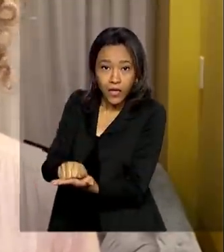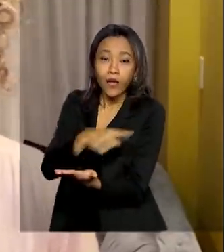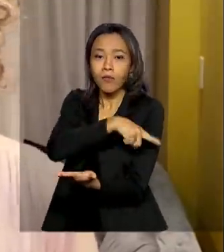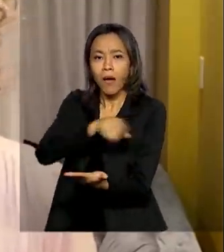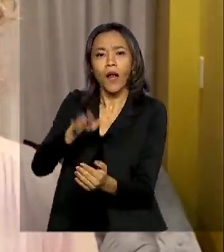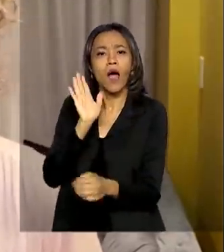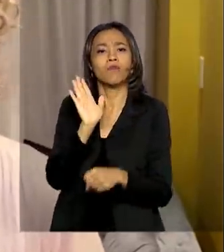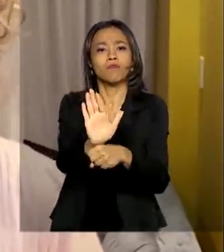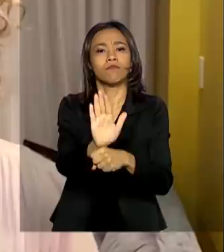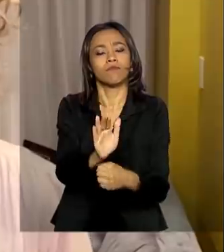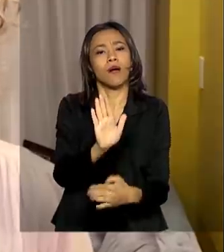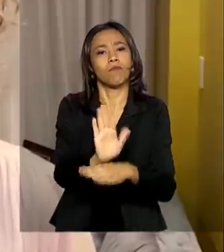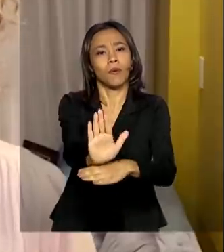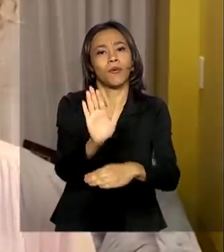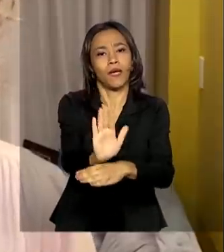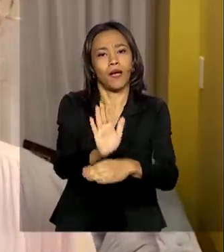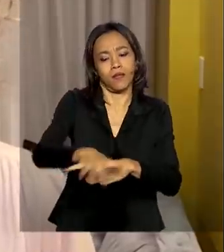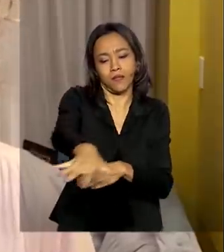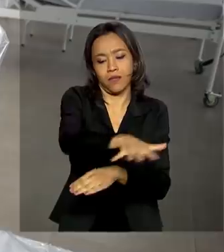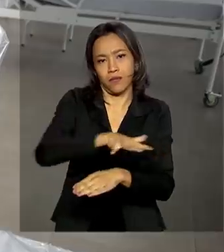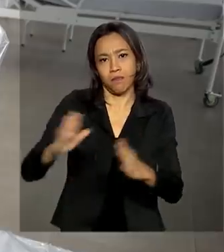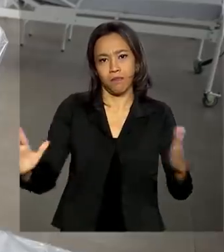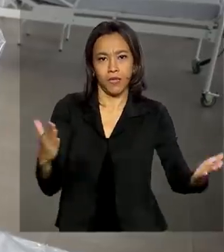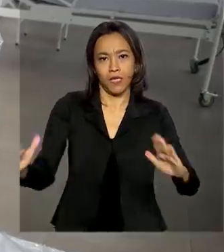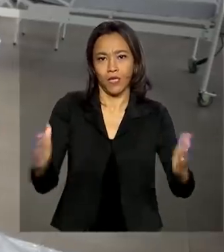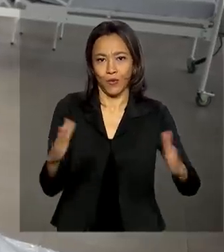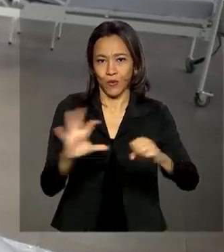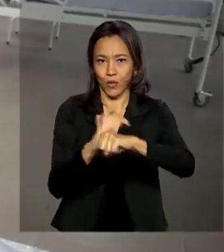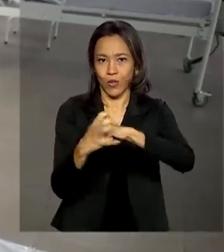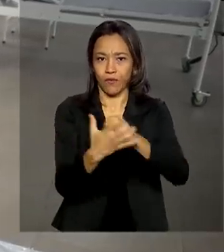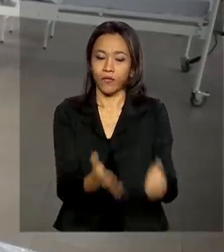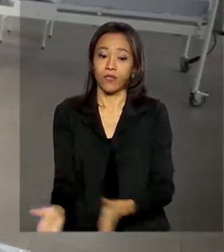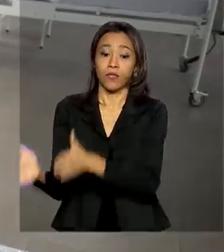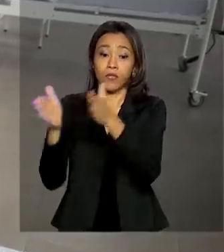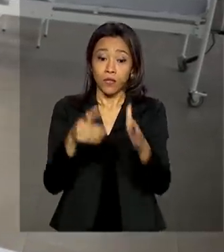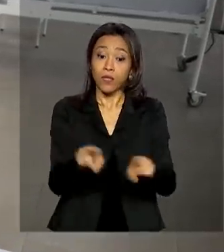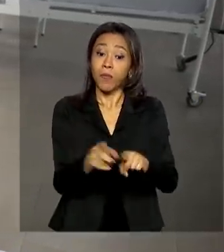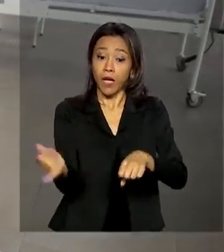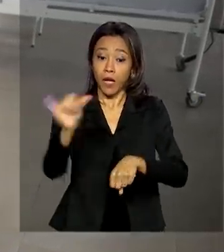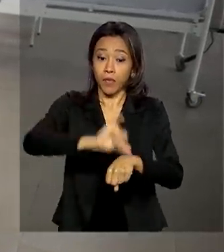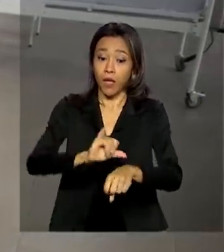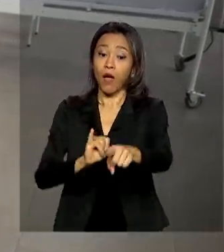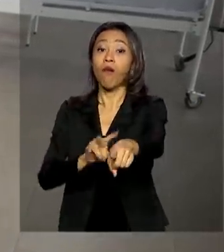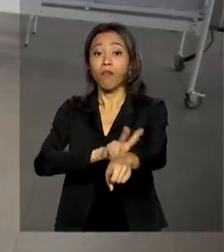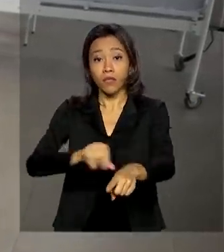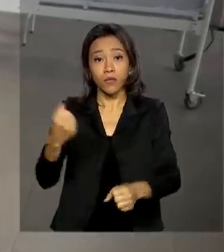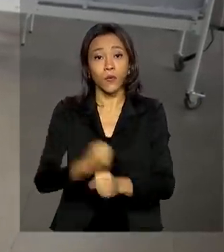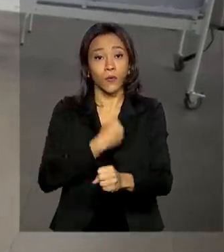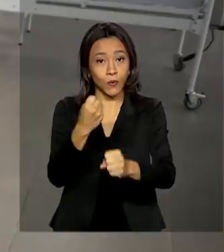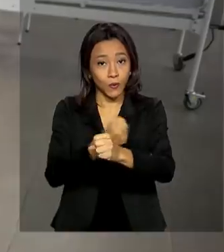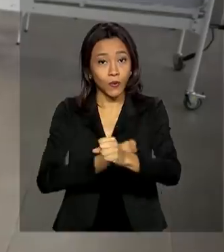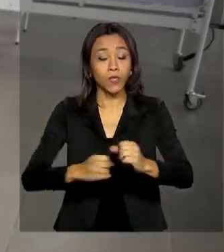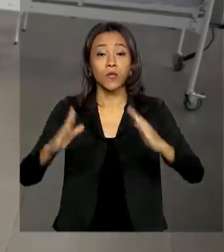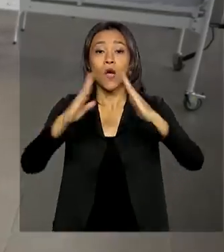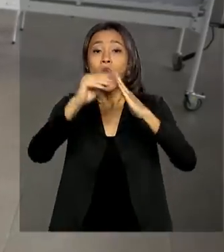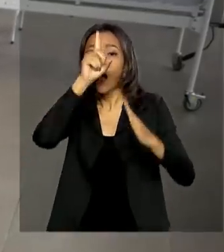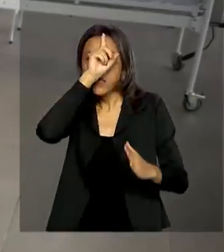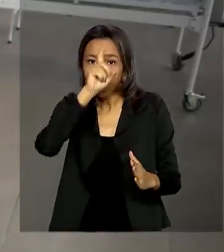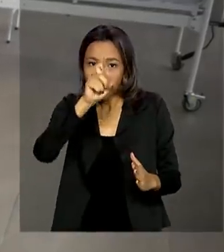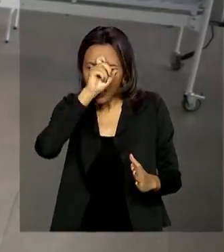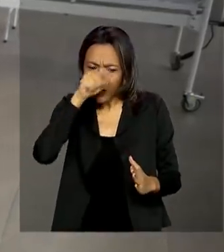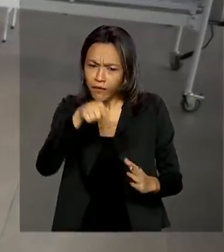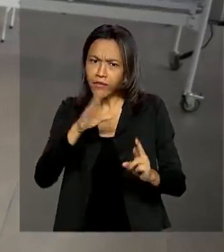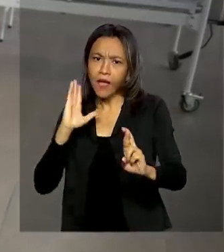durante a pandemia do novo coronavírus. Também na capital amazonense será construído um hospital de campanha que vai ser